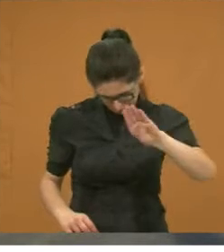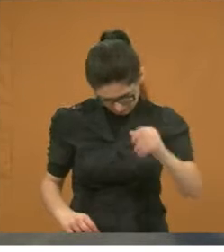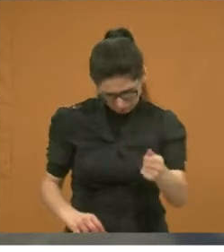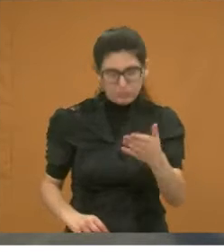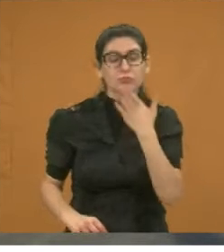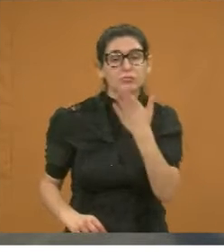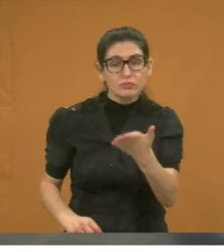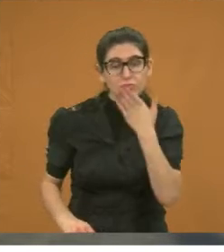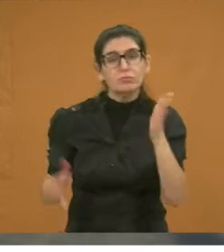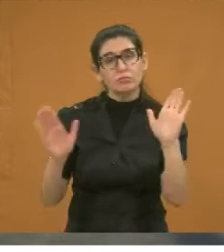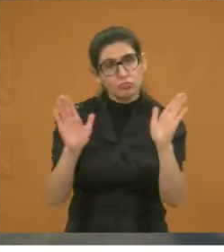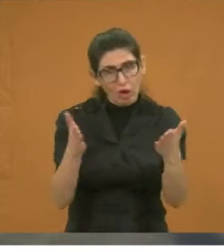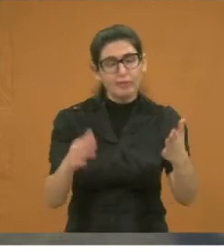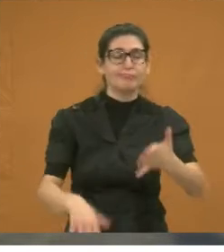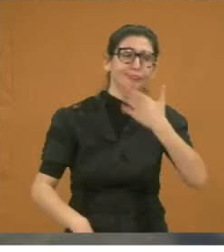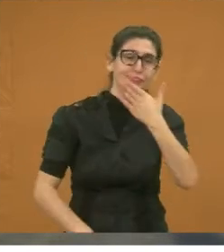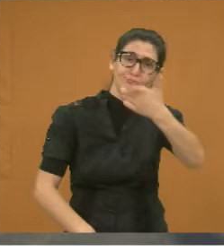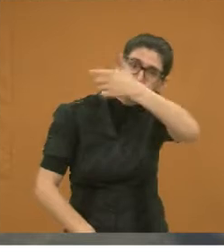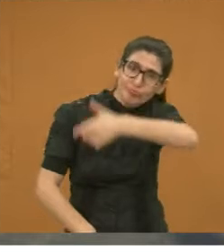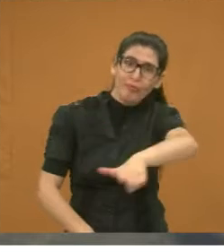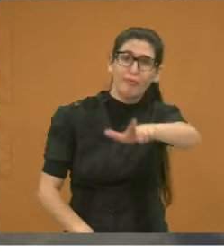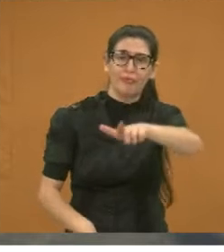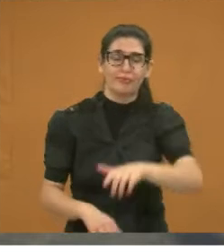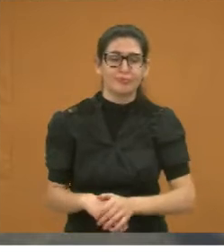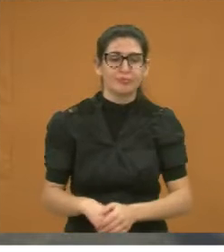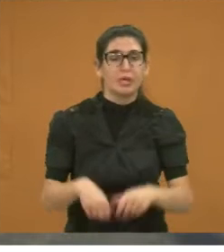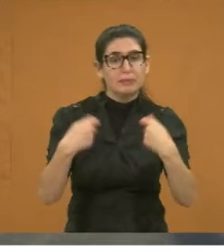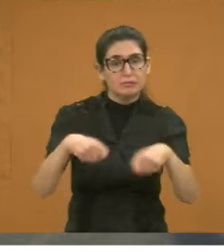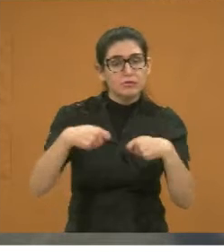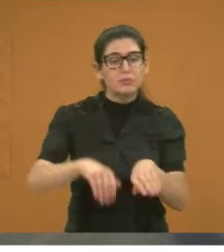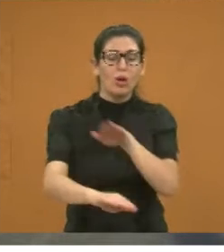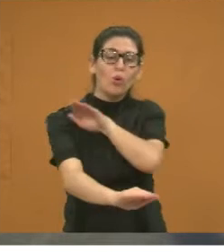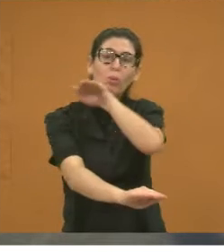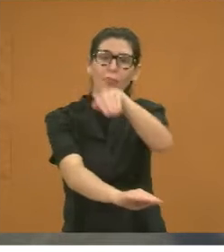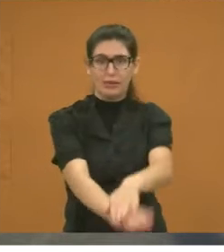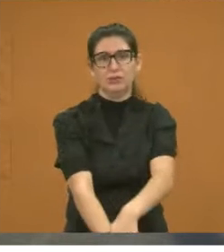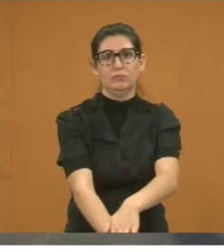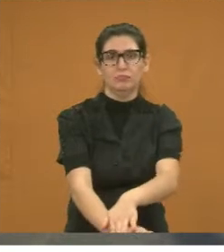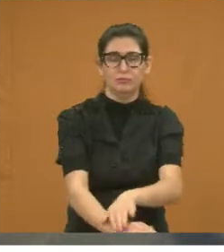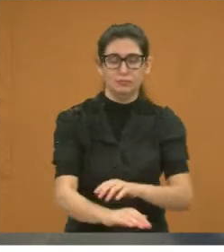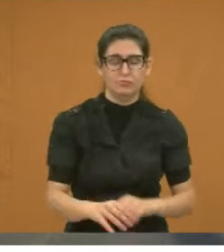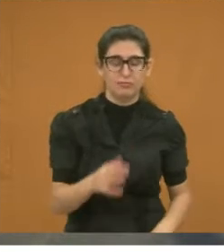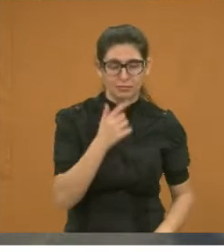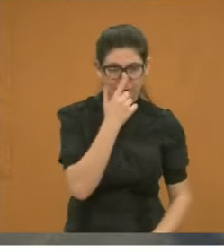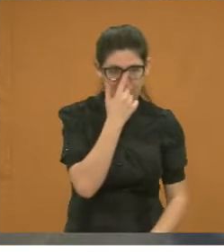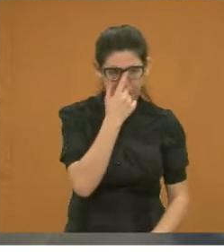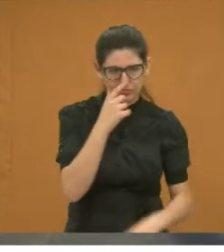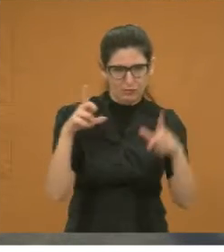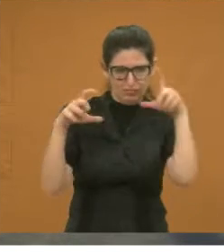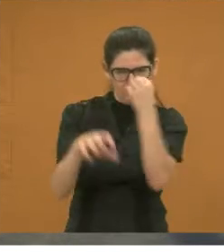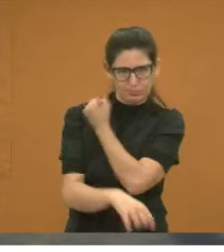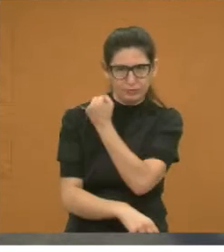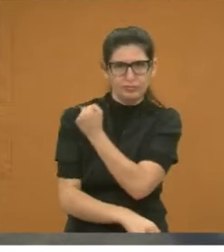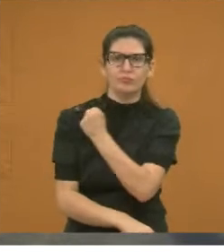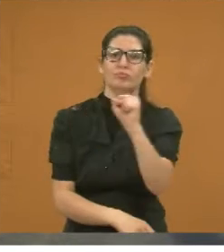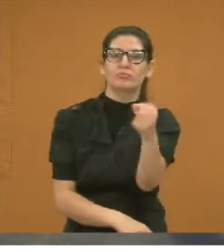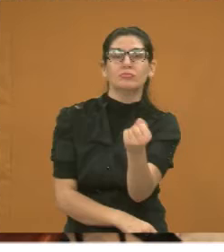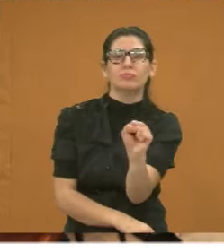Estamos tornando a pedir outra vez que faça pelo menos uma lombada naquele local ali. A foto 8.